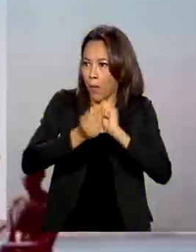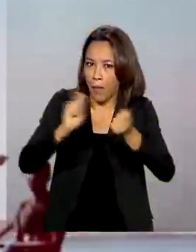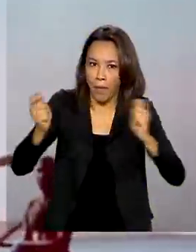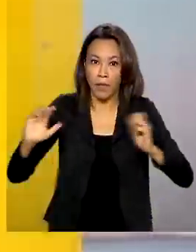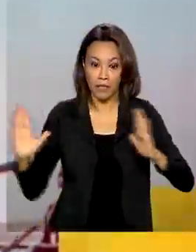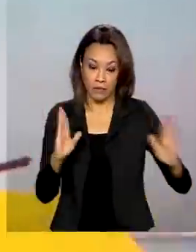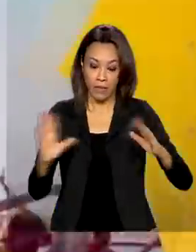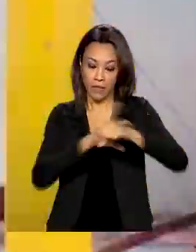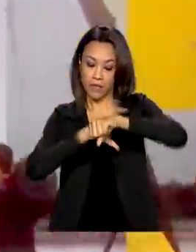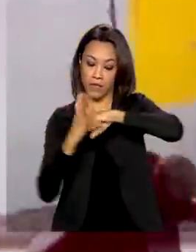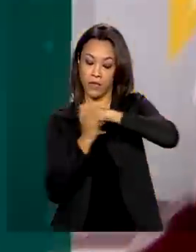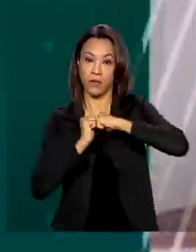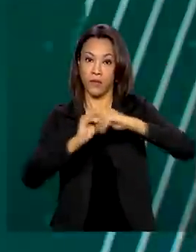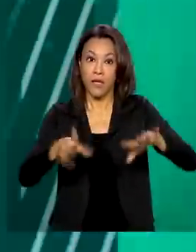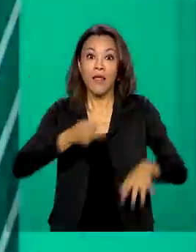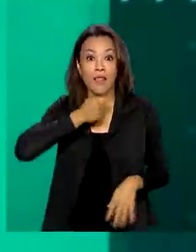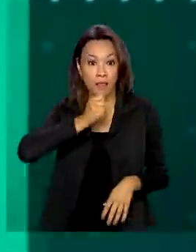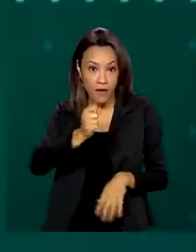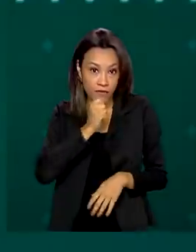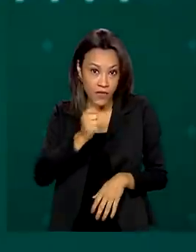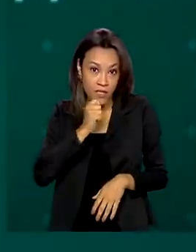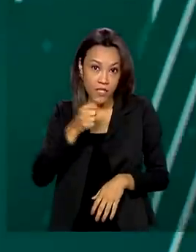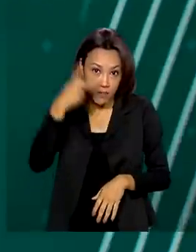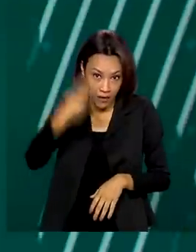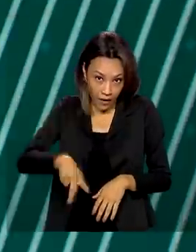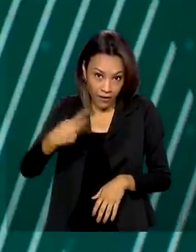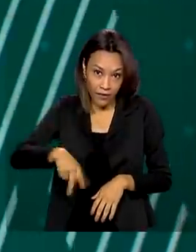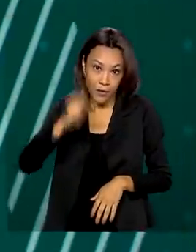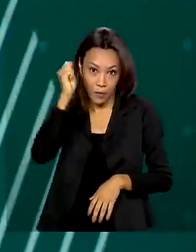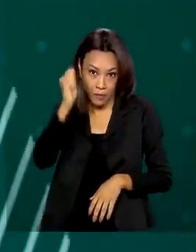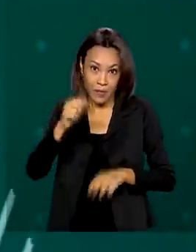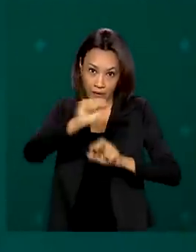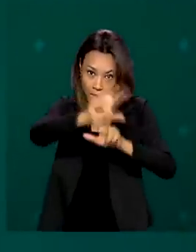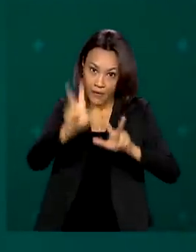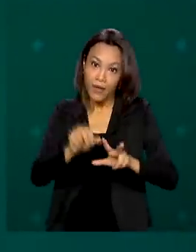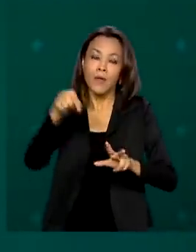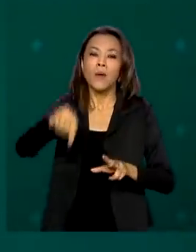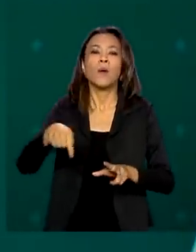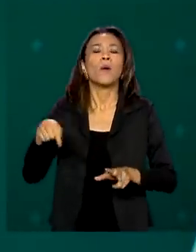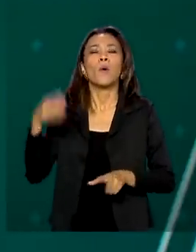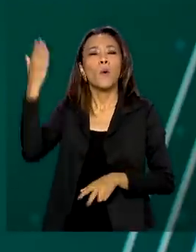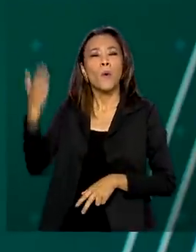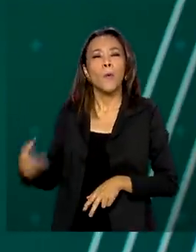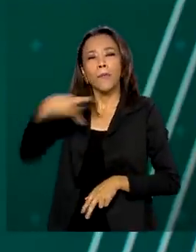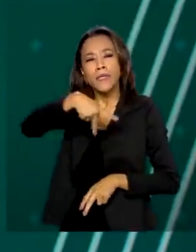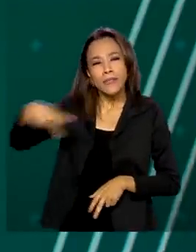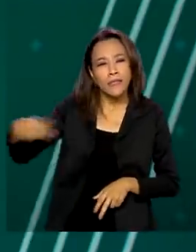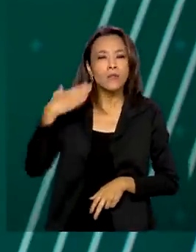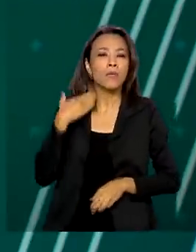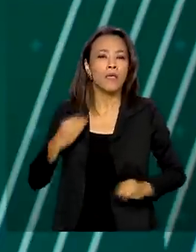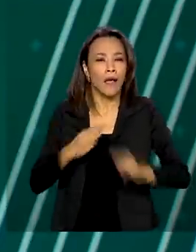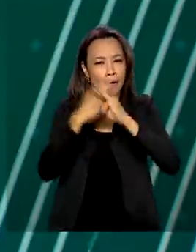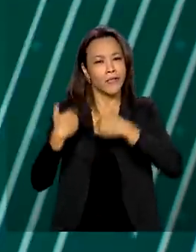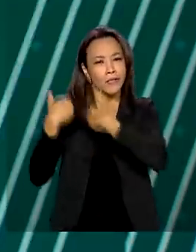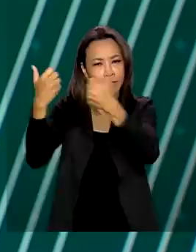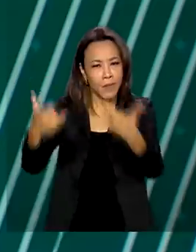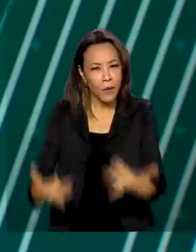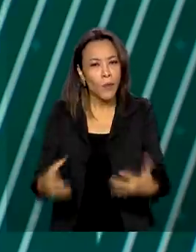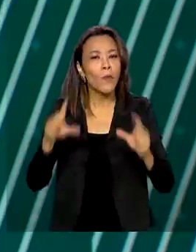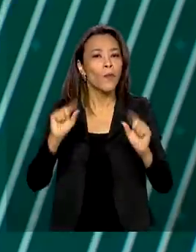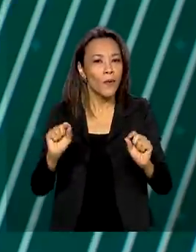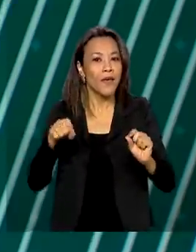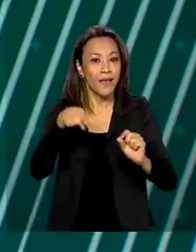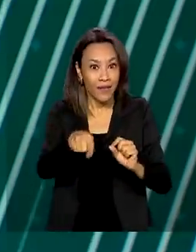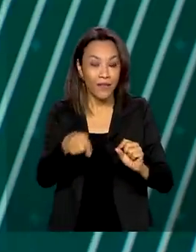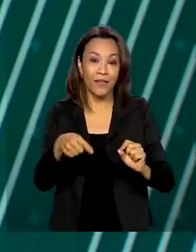entrevista para a Voz do Brasil nesta terça-feira, o presidente da Caixa, Pedro Guimarães, falou do legado que fica para a população